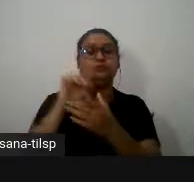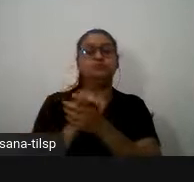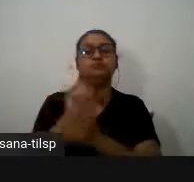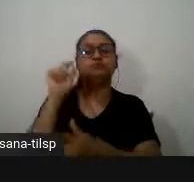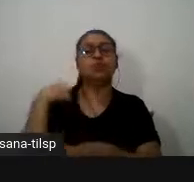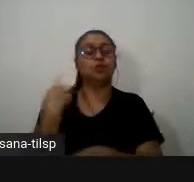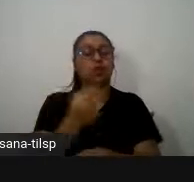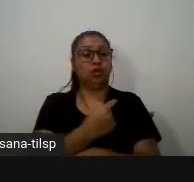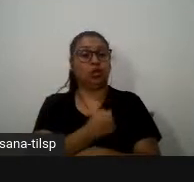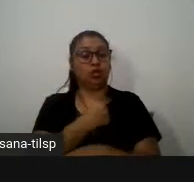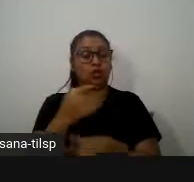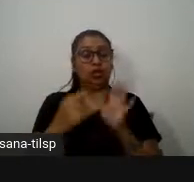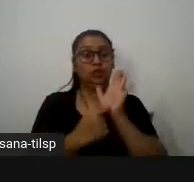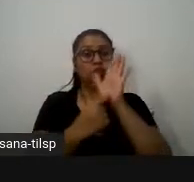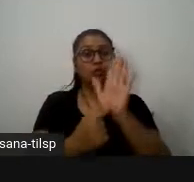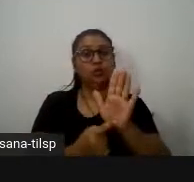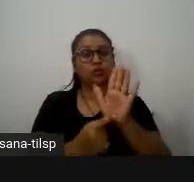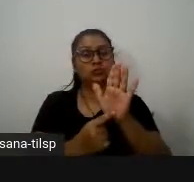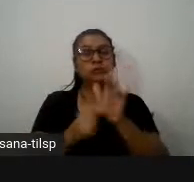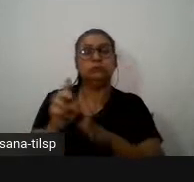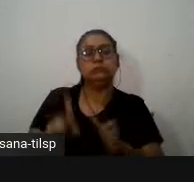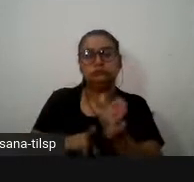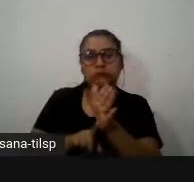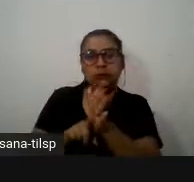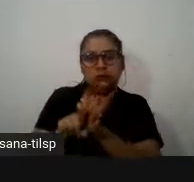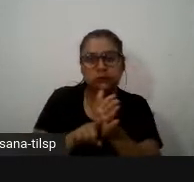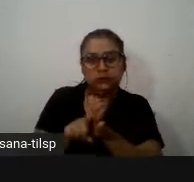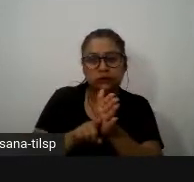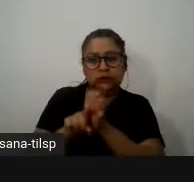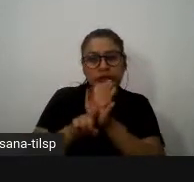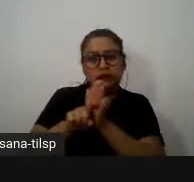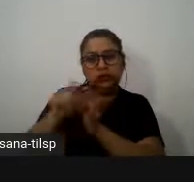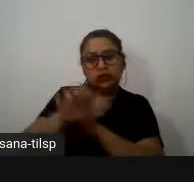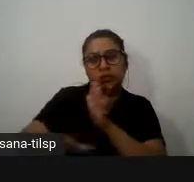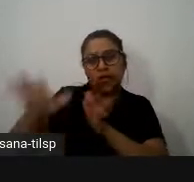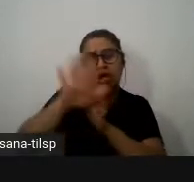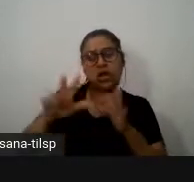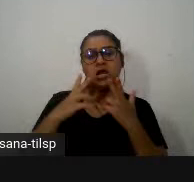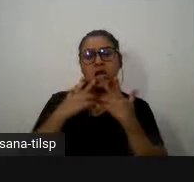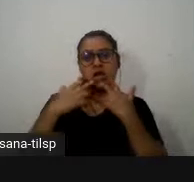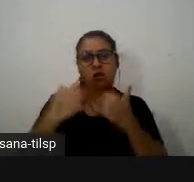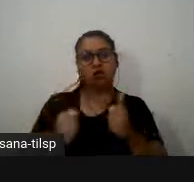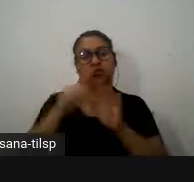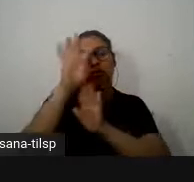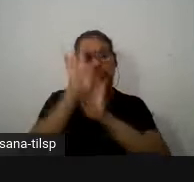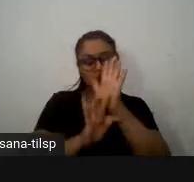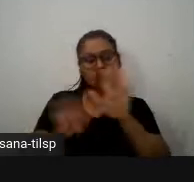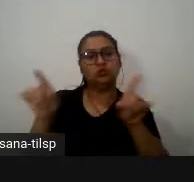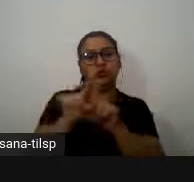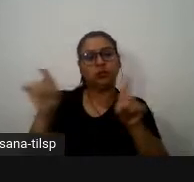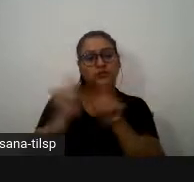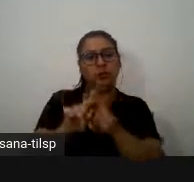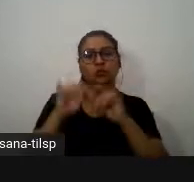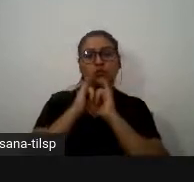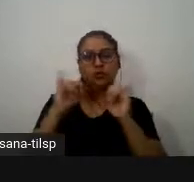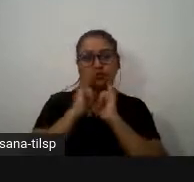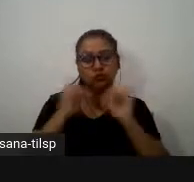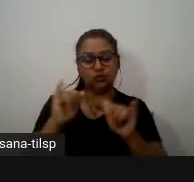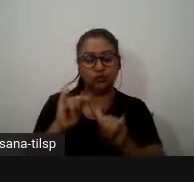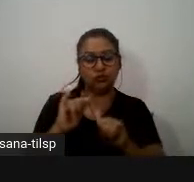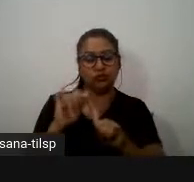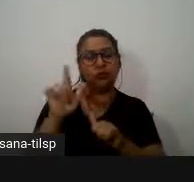realizamos de acordo com a investigação desenvolvida na área da linguística do texto e do discurso foi criar estratégias